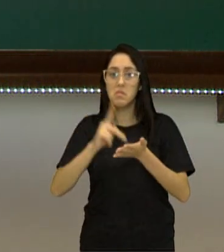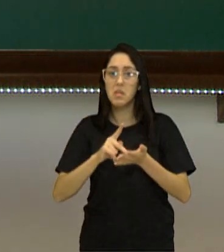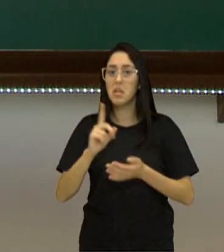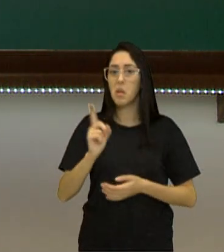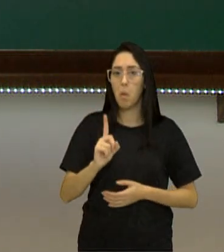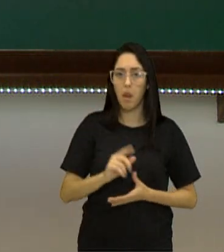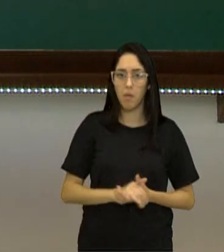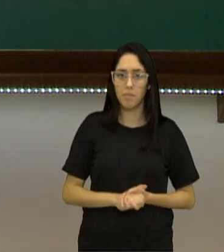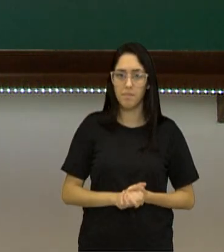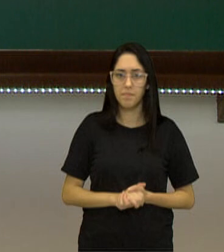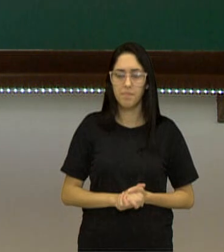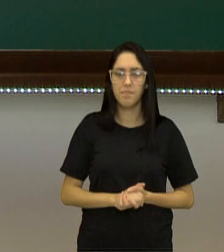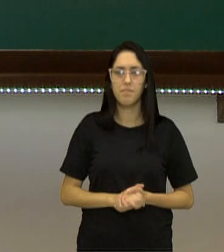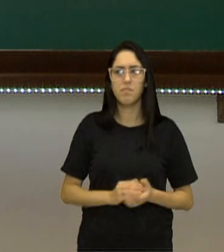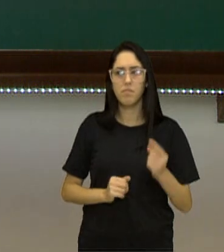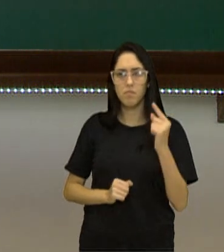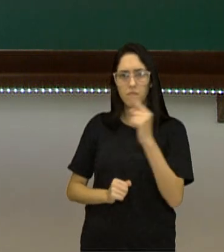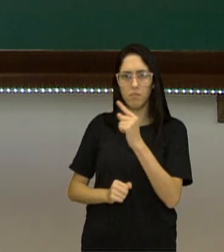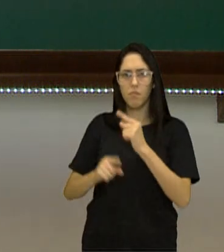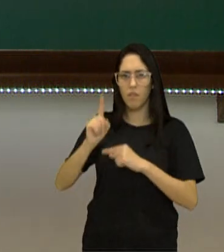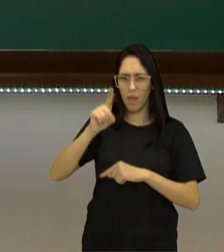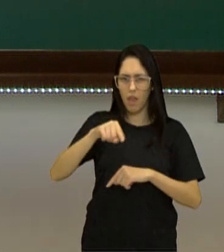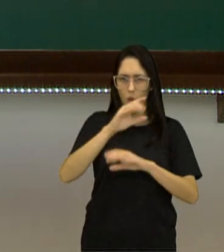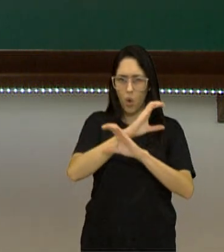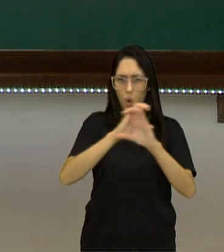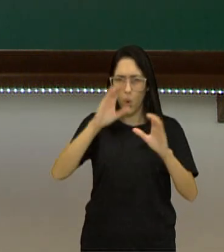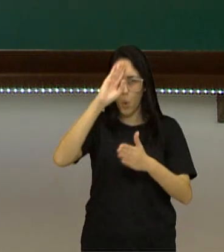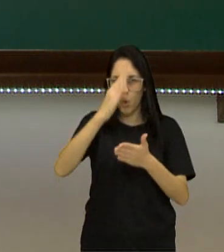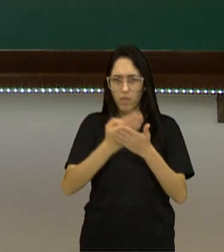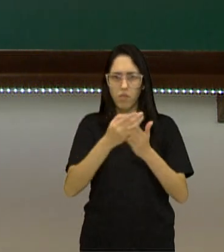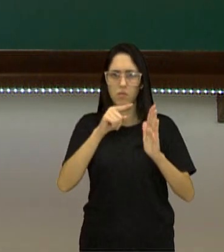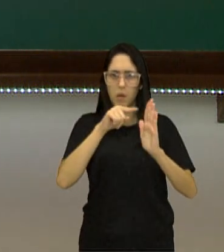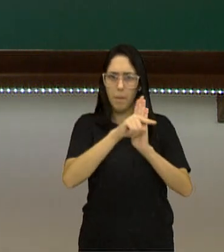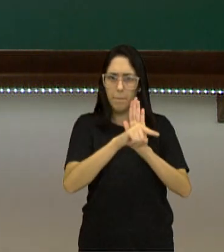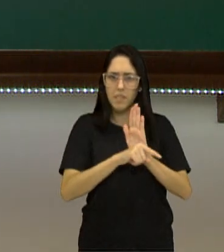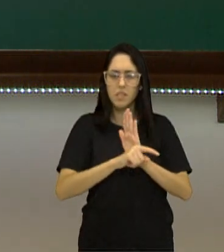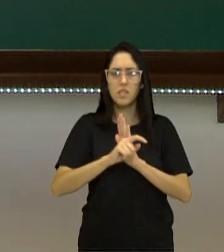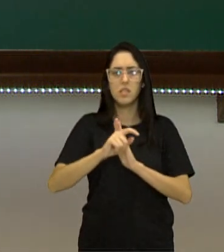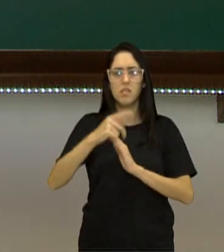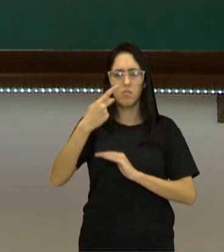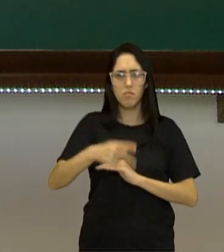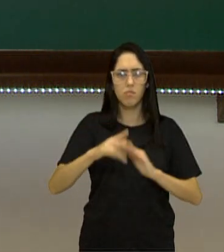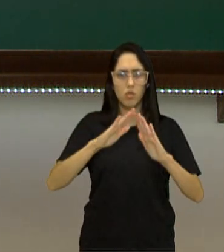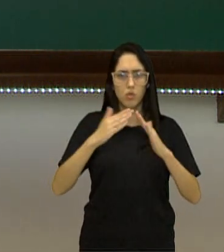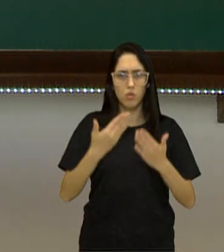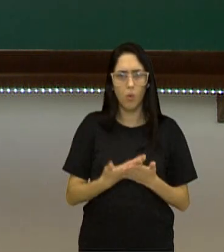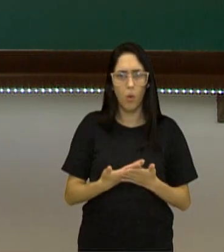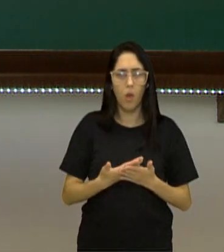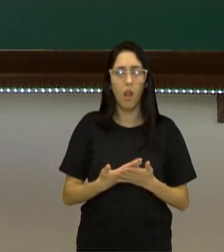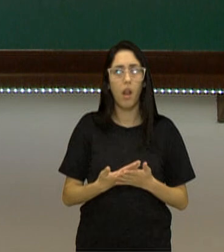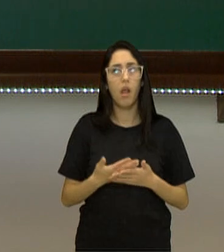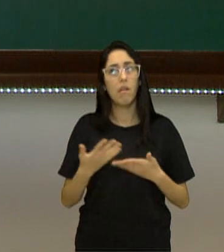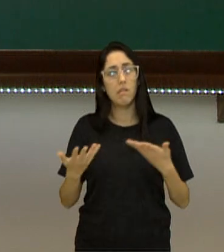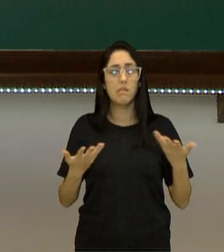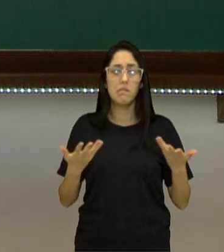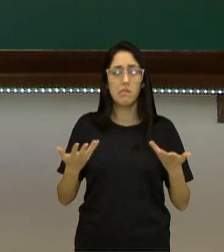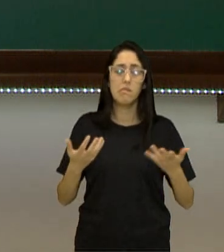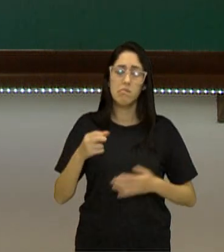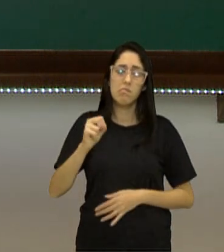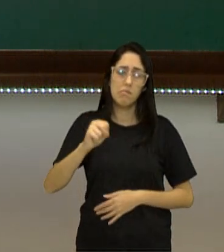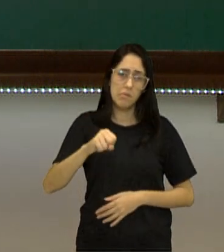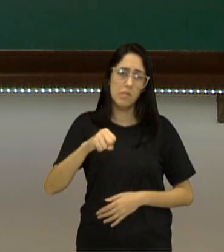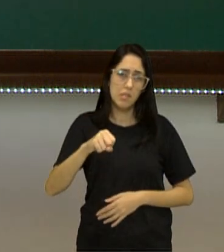Wikipédia, ela é confiável para fazer pesquisas, por exemplo, da escola? De maneira geral, sim, você